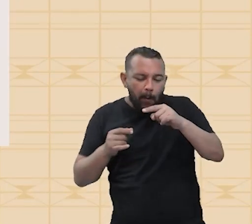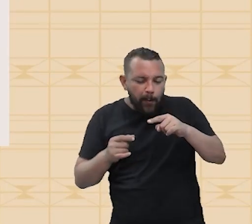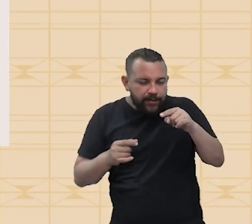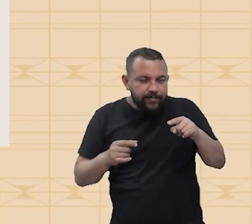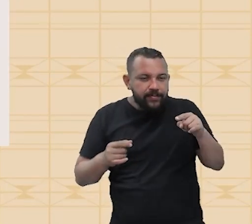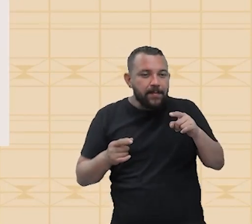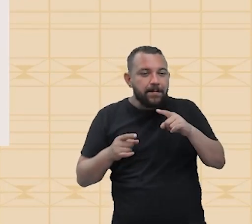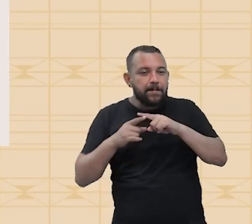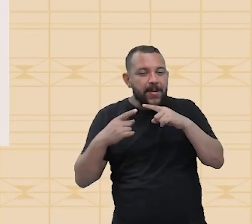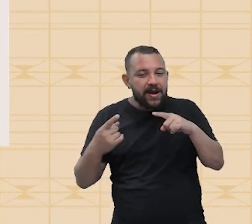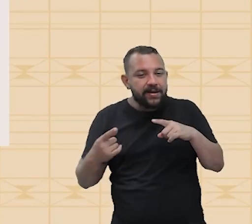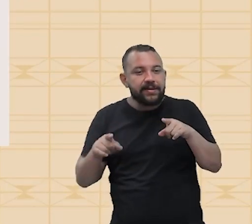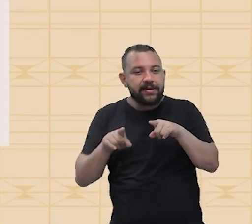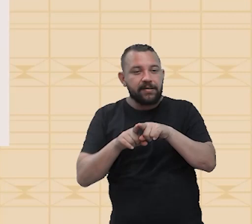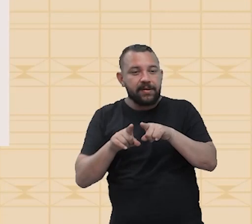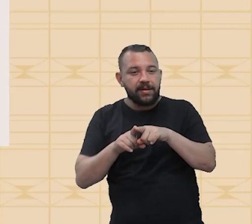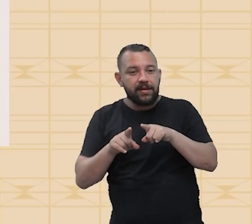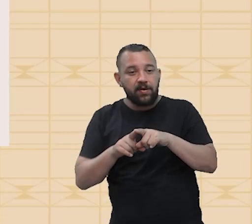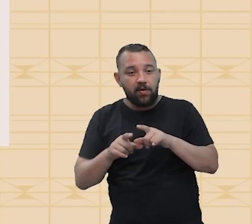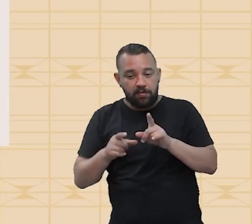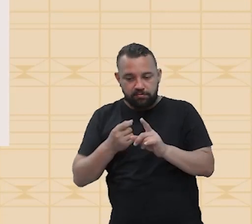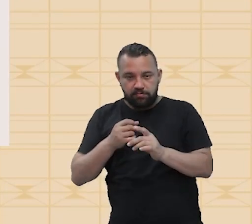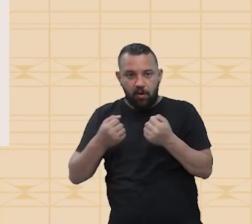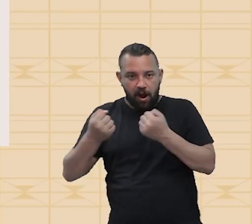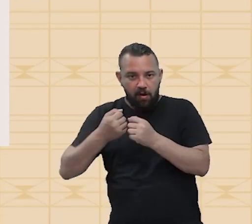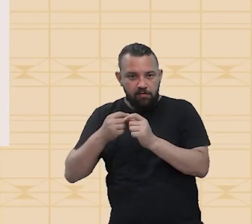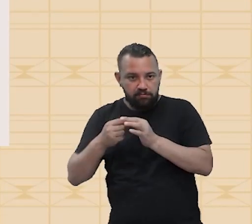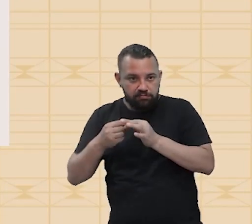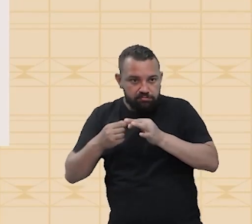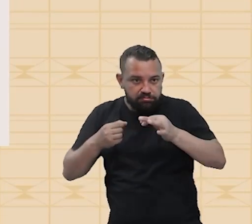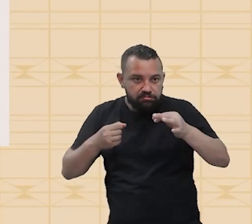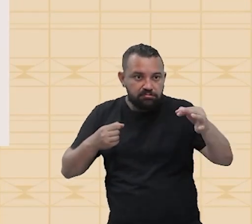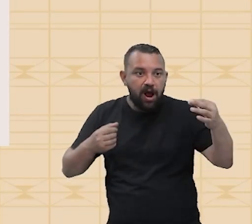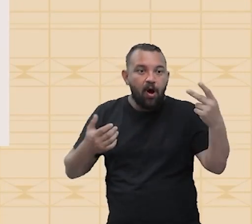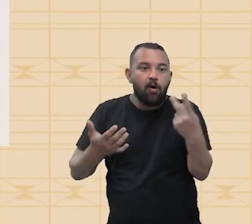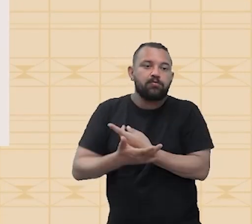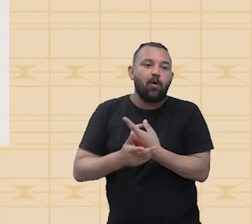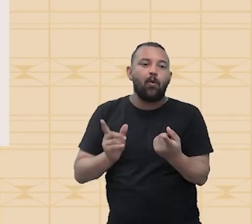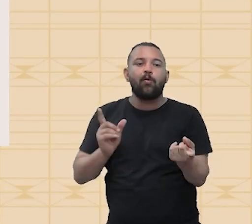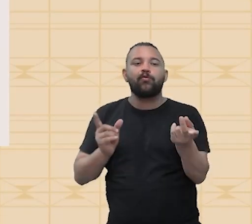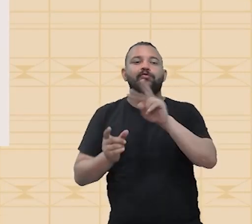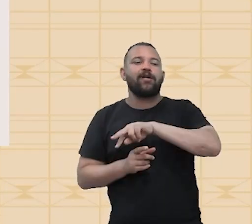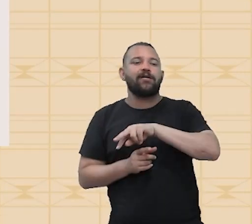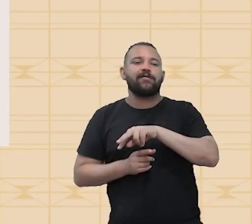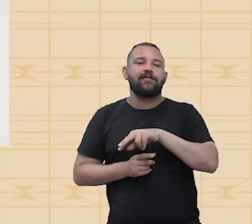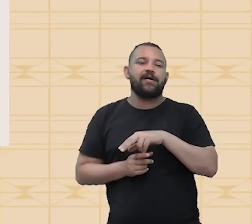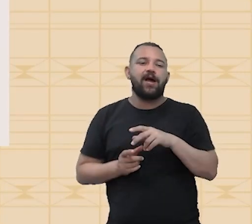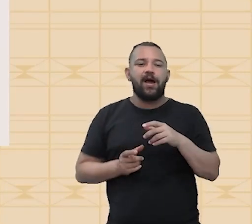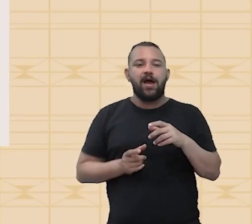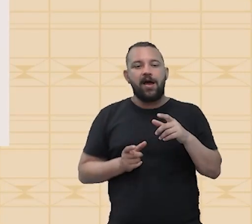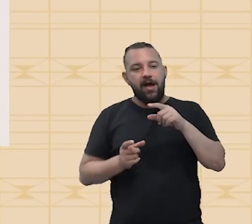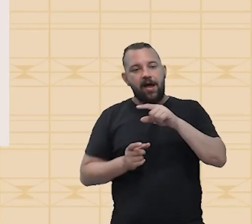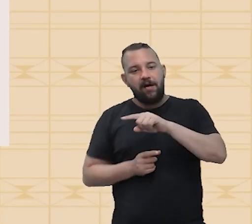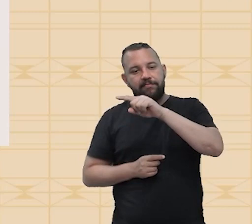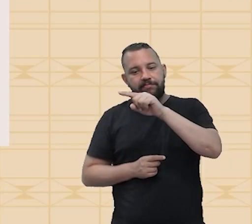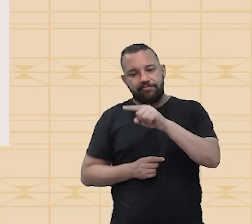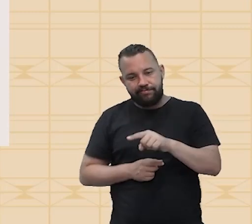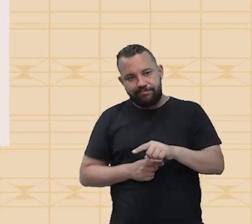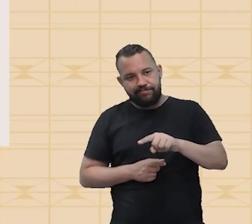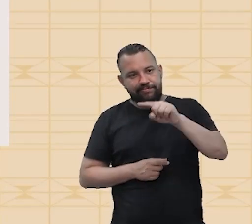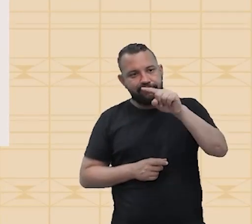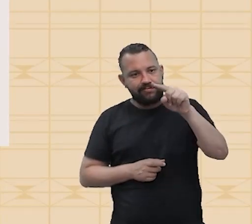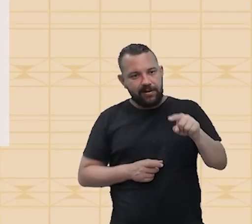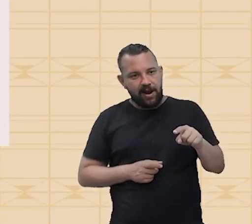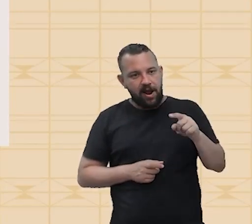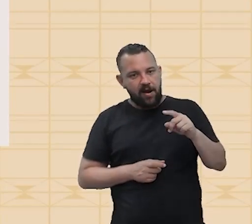Mas, da mesma forma, quando esse objeto, ele se afasta, o que vai acontecer é o inverso, é uma redução da frequência, deixando o som